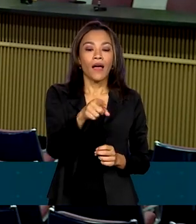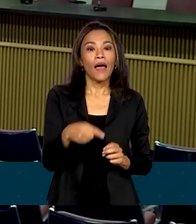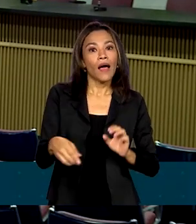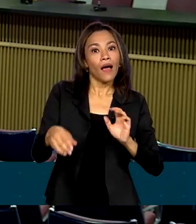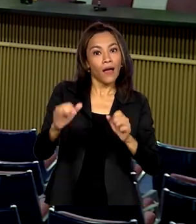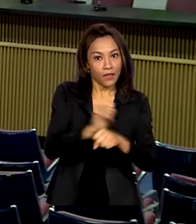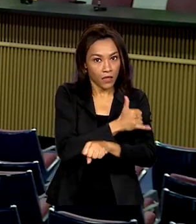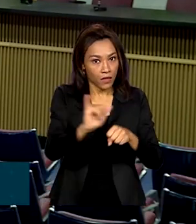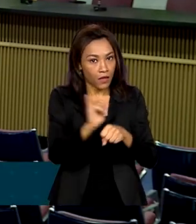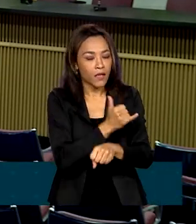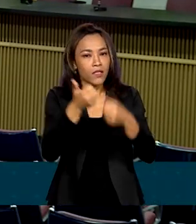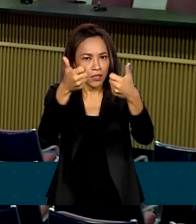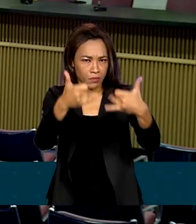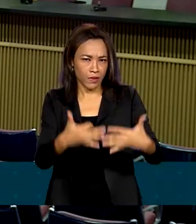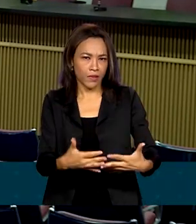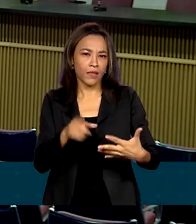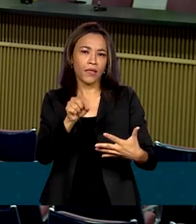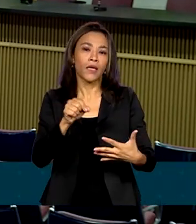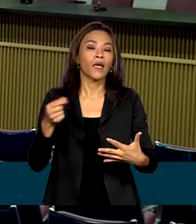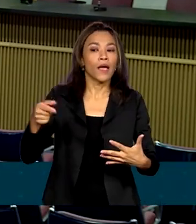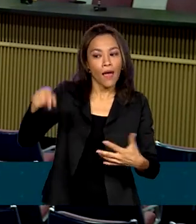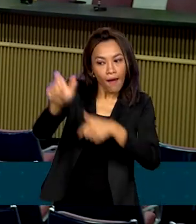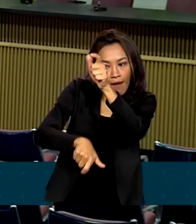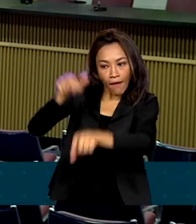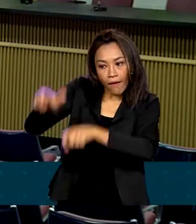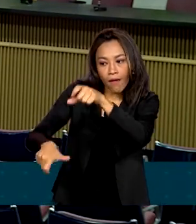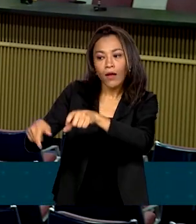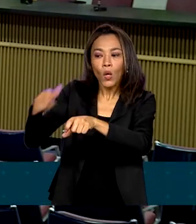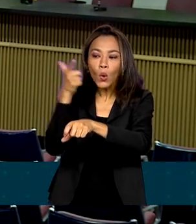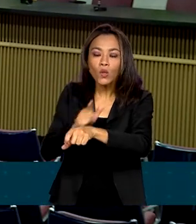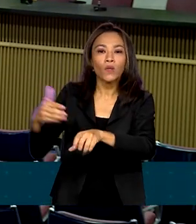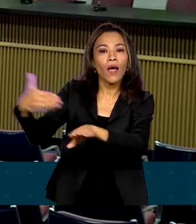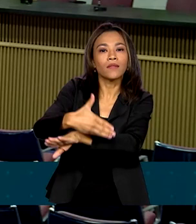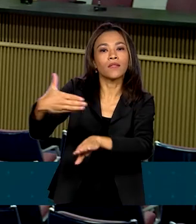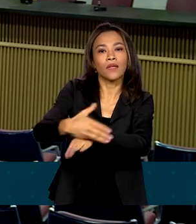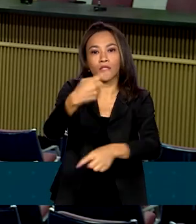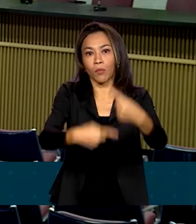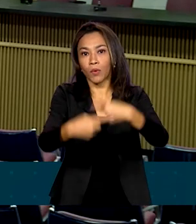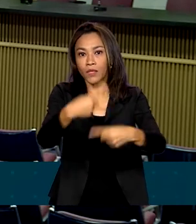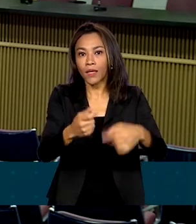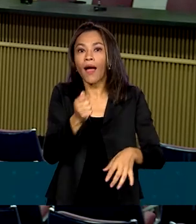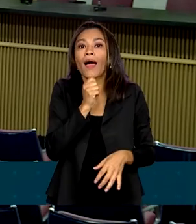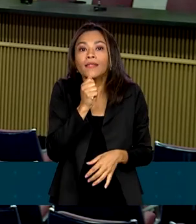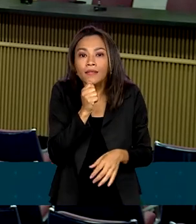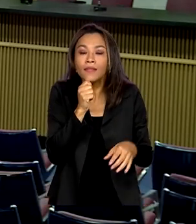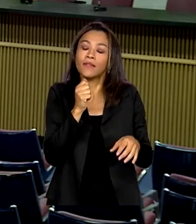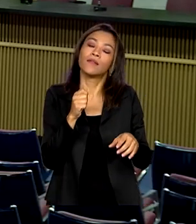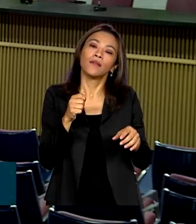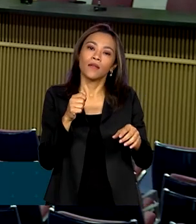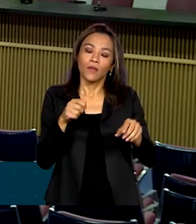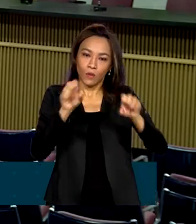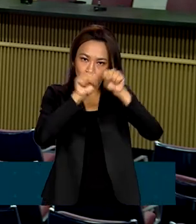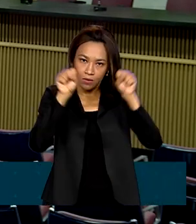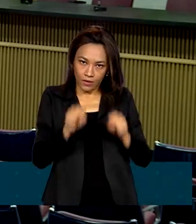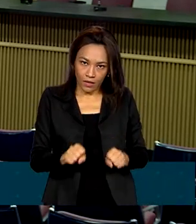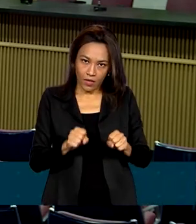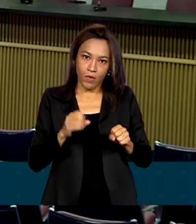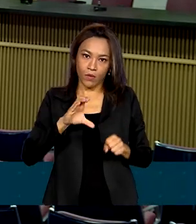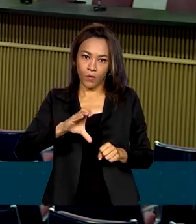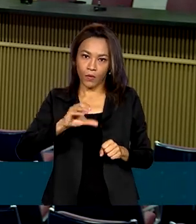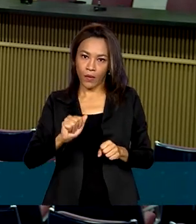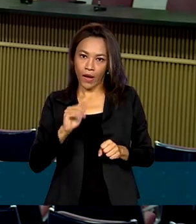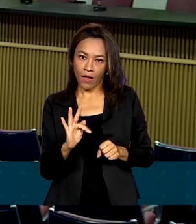agricultores familiares continuem tendo acesso a políticas públicas, enquanto o sistema do CAF é aperfeiçoado. A